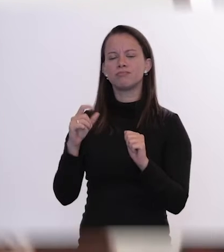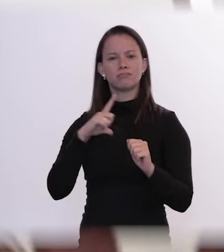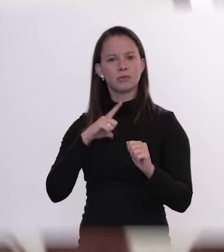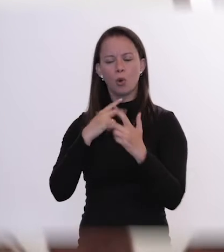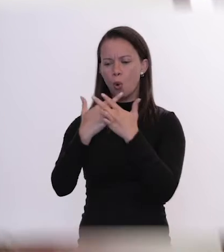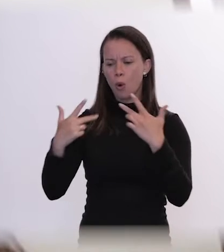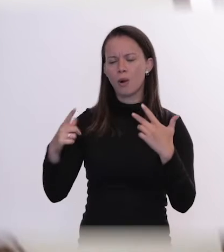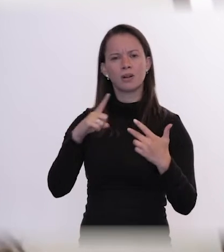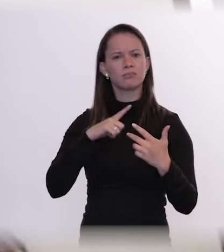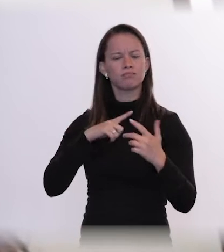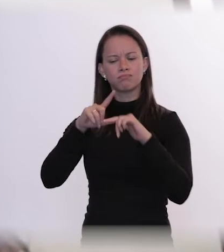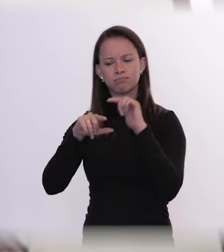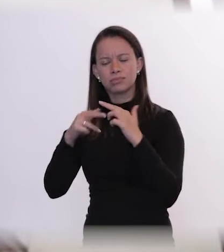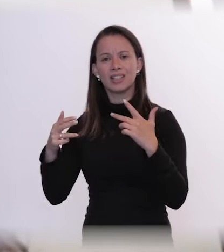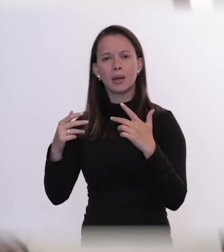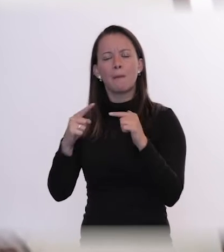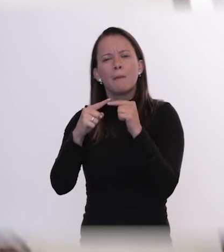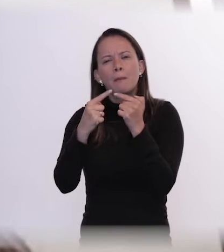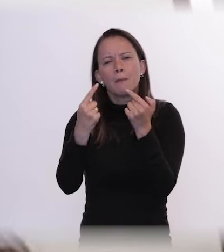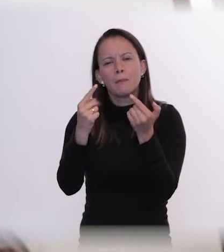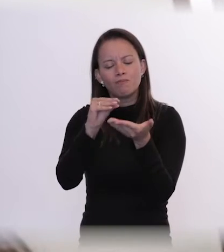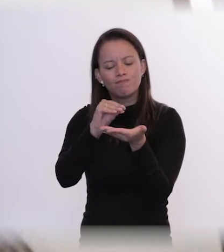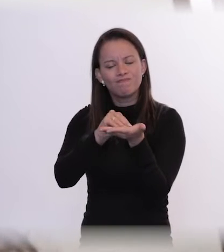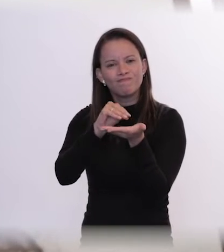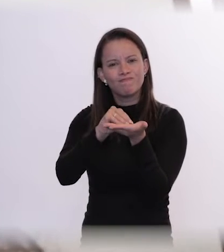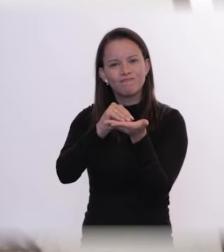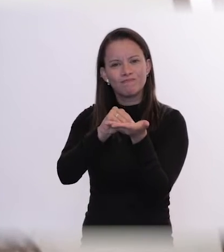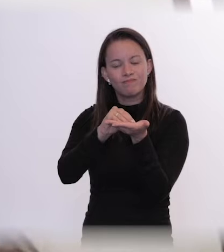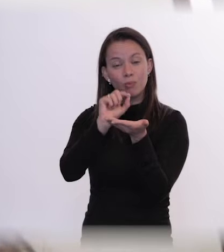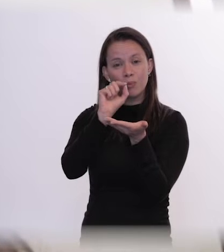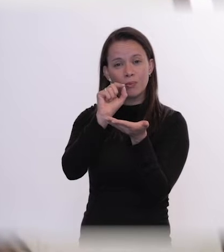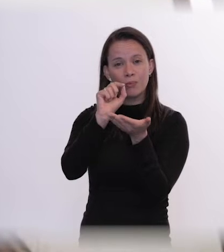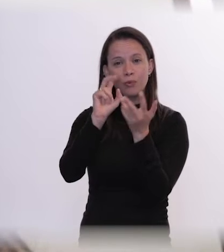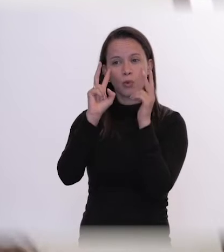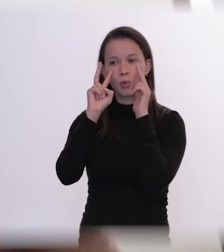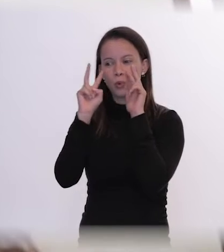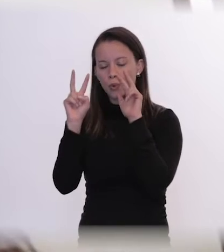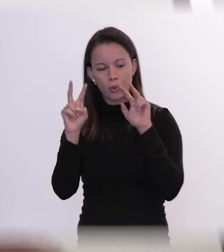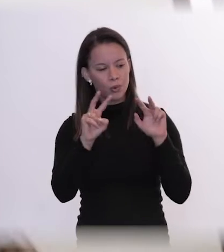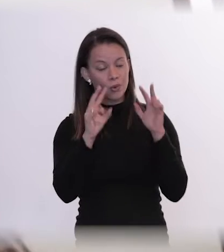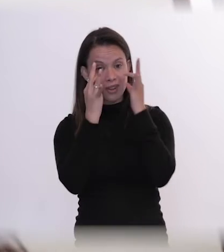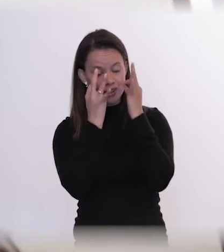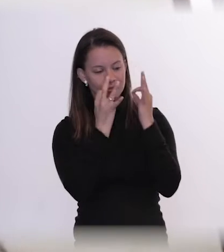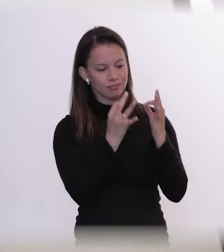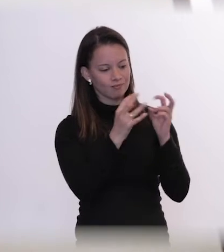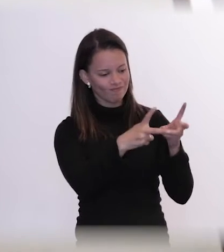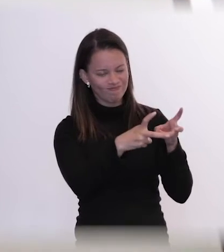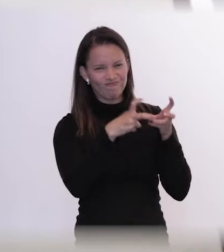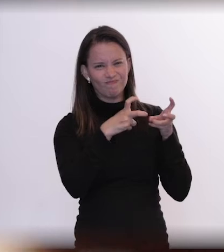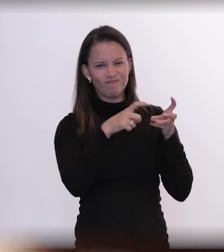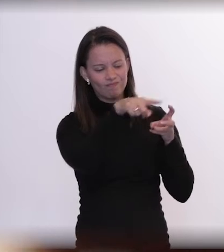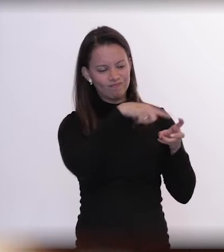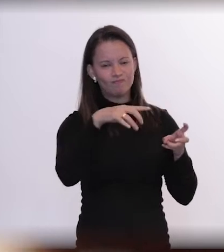fisicamente, materialmente, eles não têm o principal. que é o olhar humano do outro para as dores que eles estão sentindo.